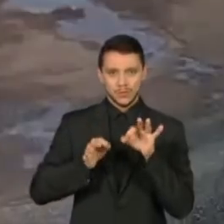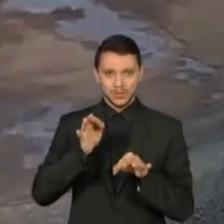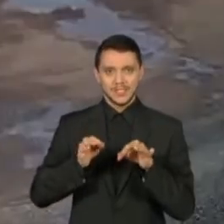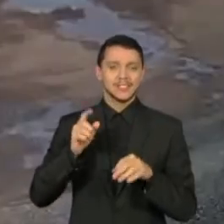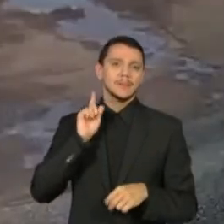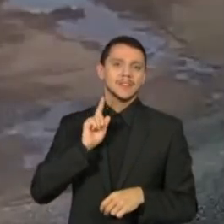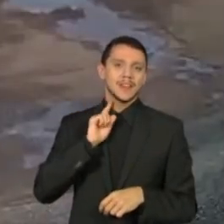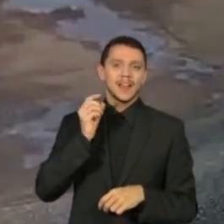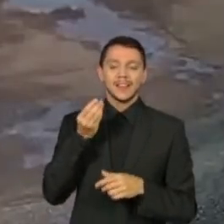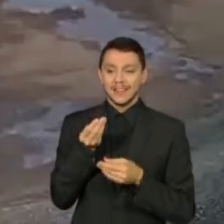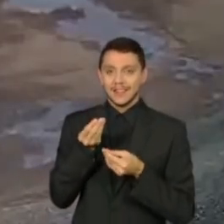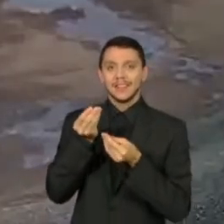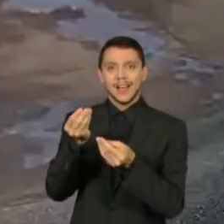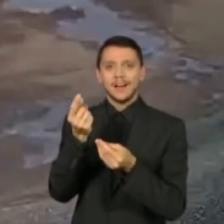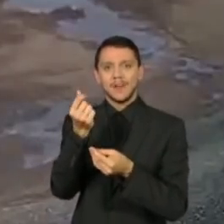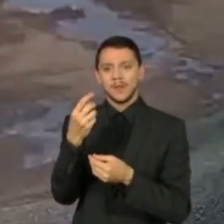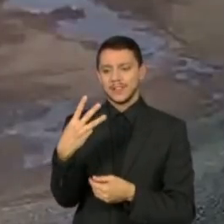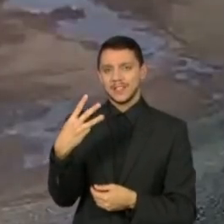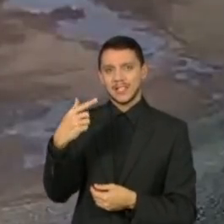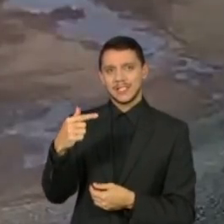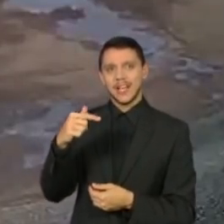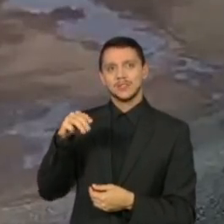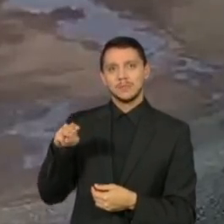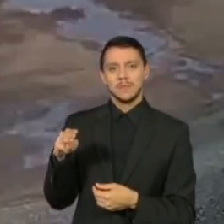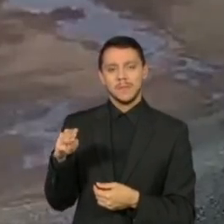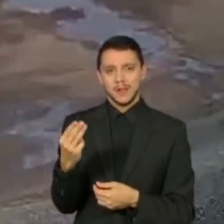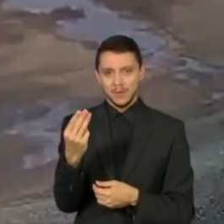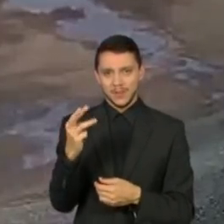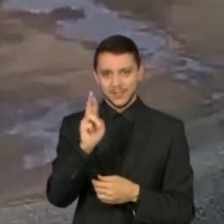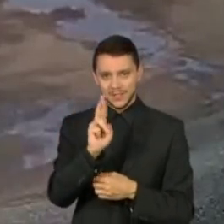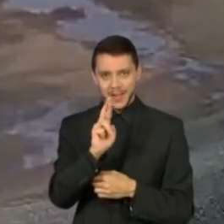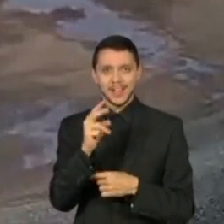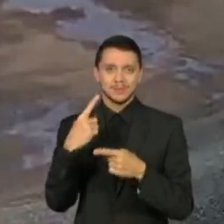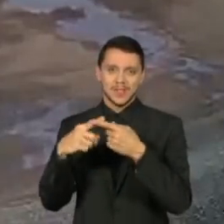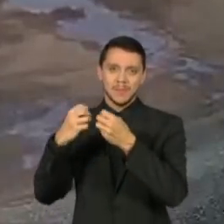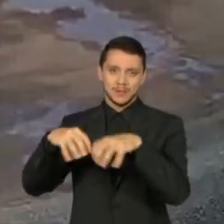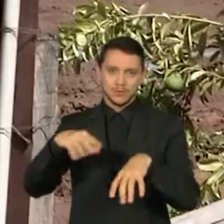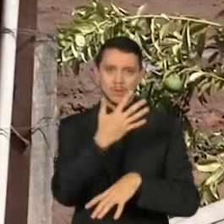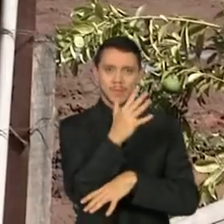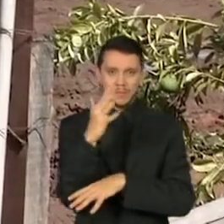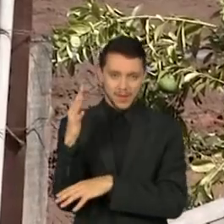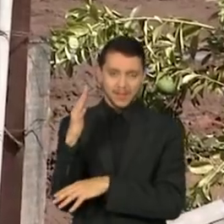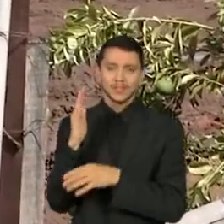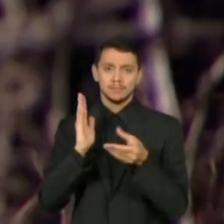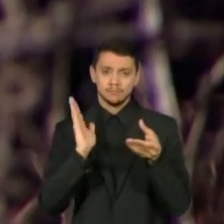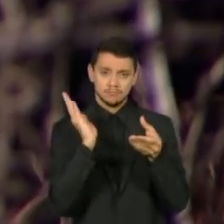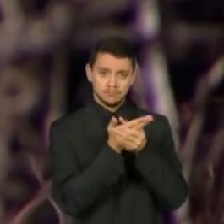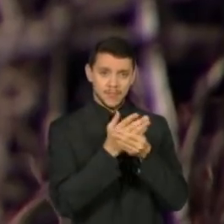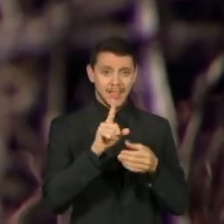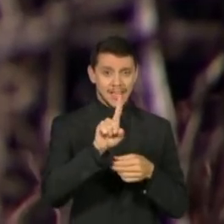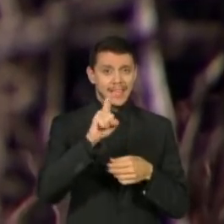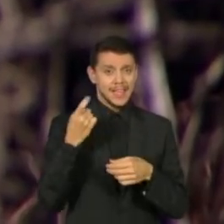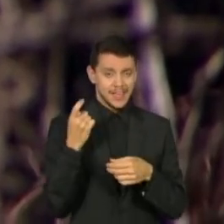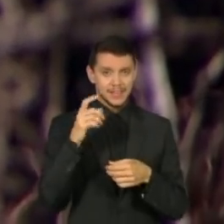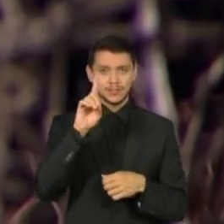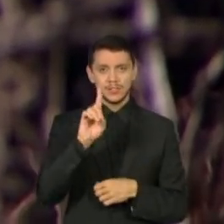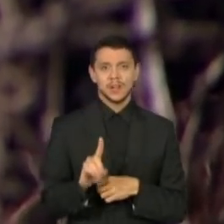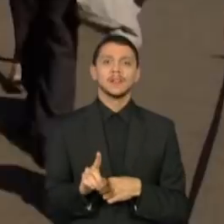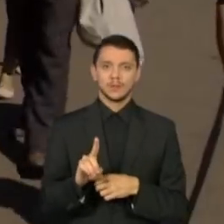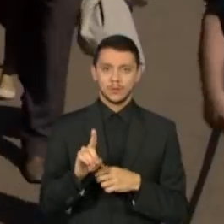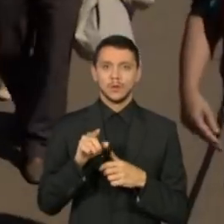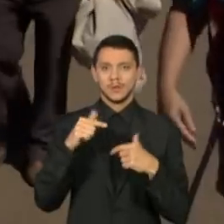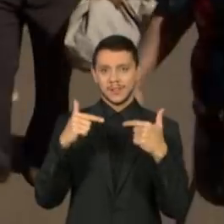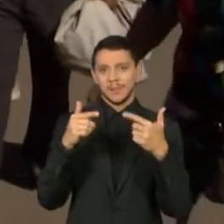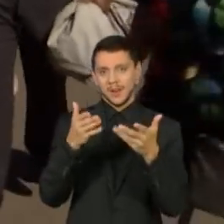cofres públicos pelos danos ao meio ambiente. A ação penal contra ex-diretores da mineradora e da empresa